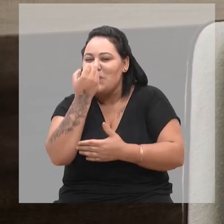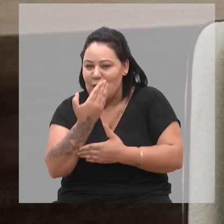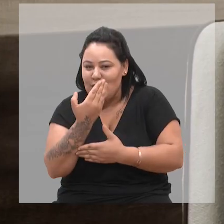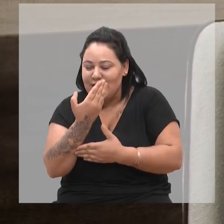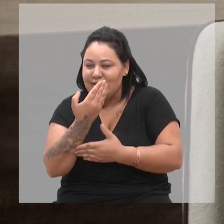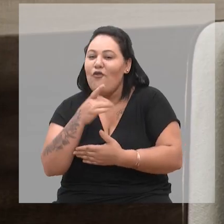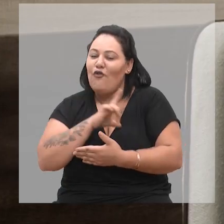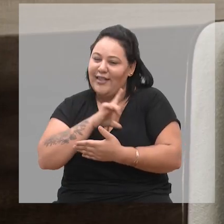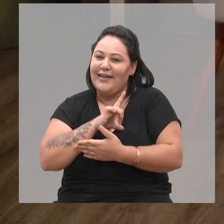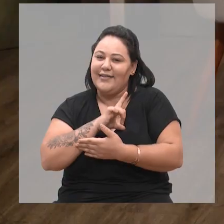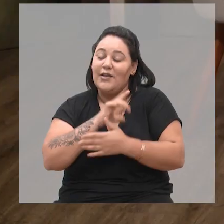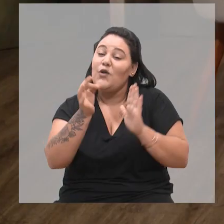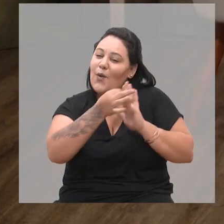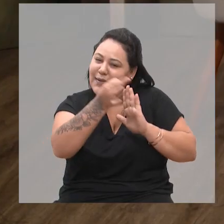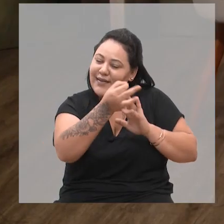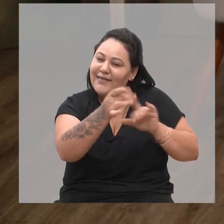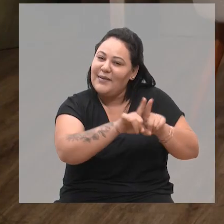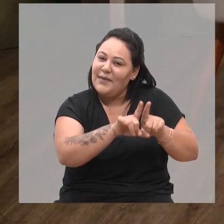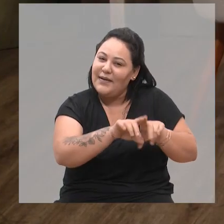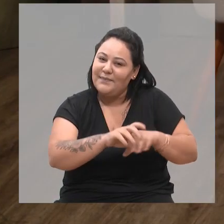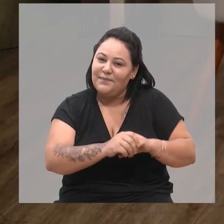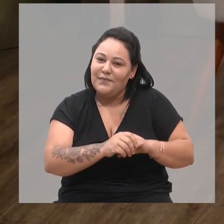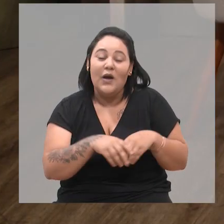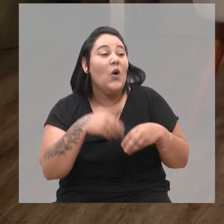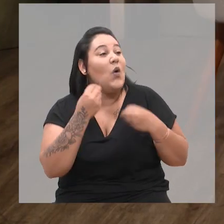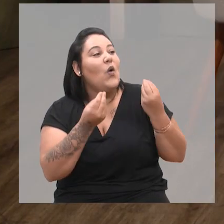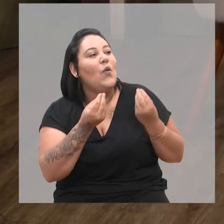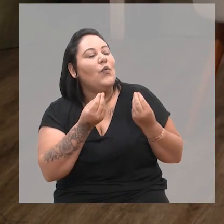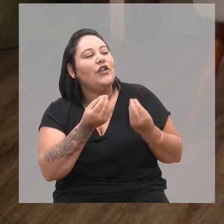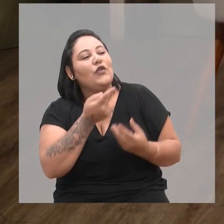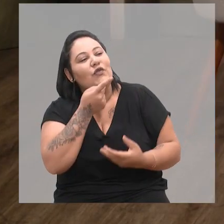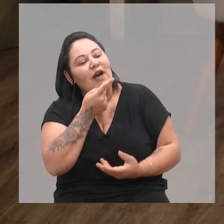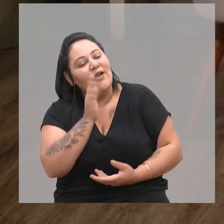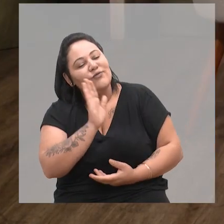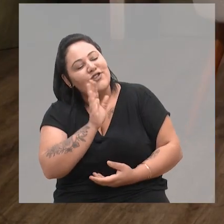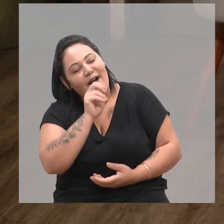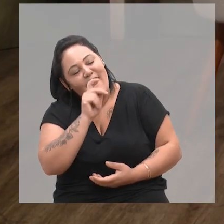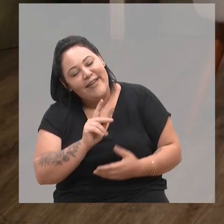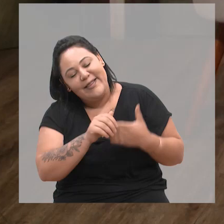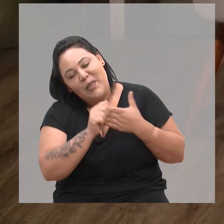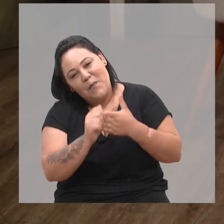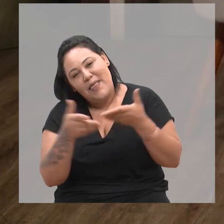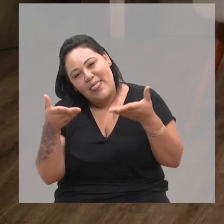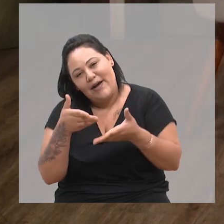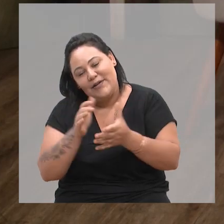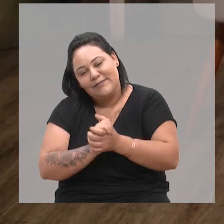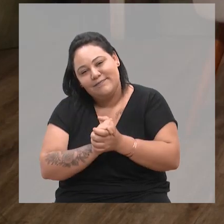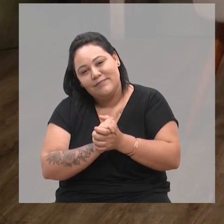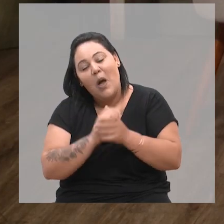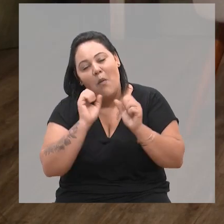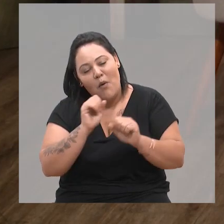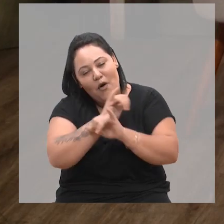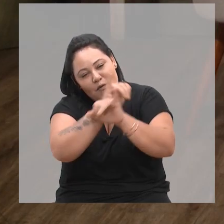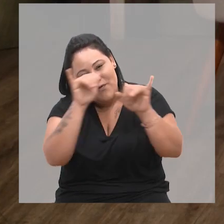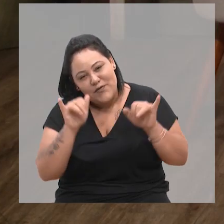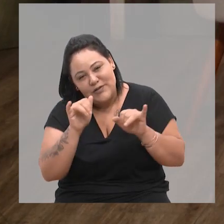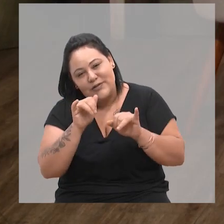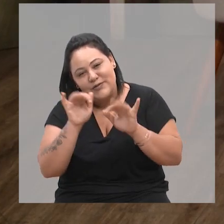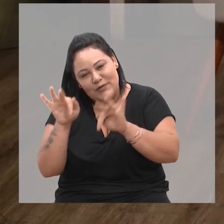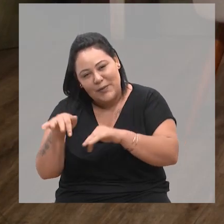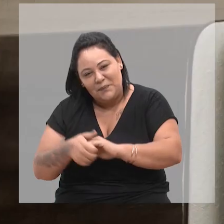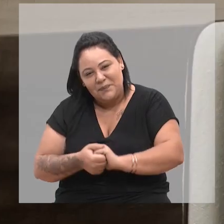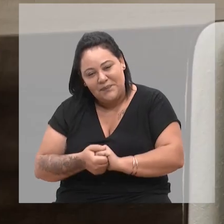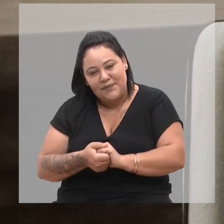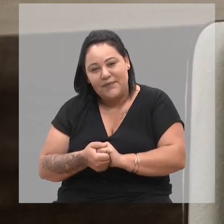vou ganhar. E sugestões também. Também. Então, como que a senhora se despede, digamos assim, de quem está nos acompanhando agora? Dê o seu recado